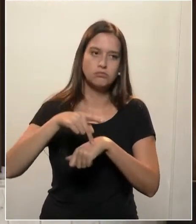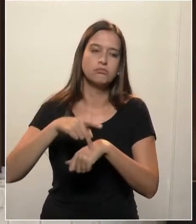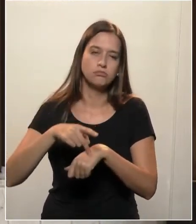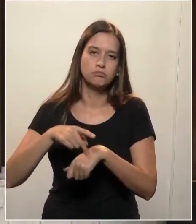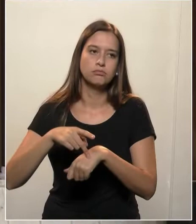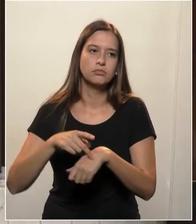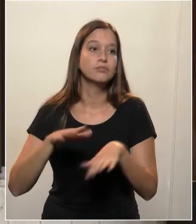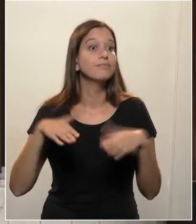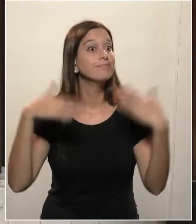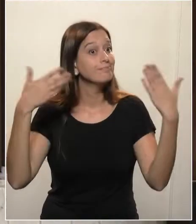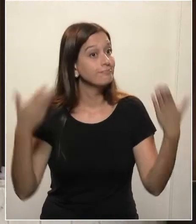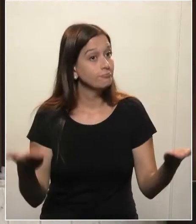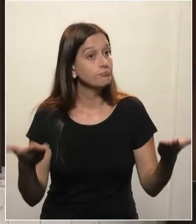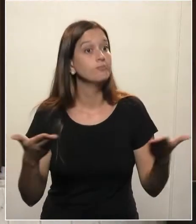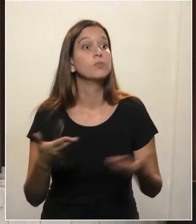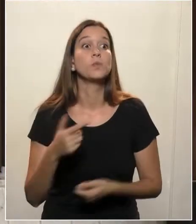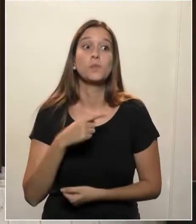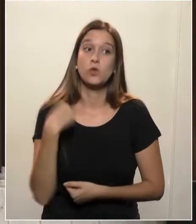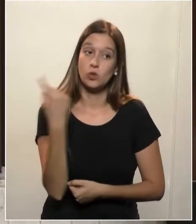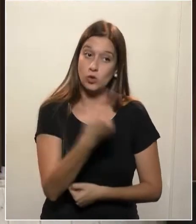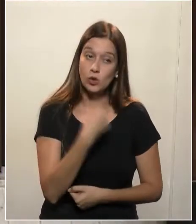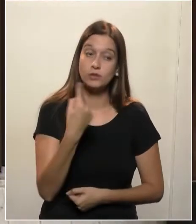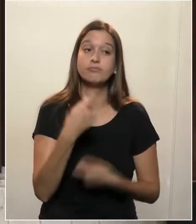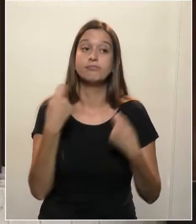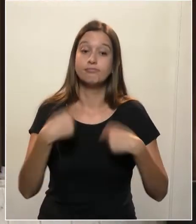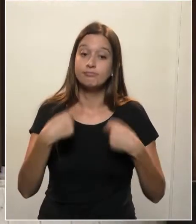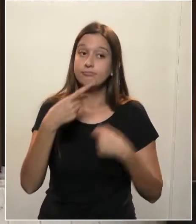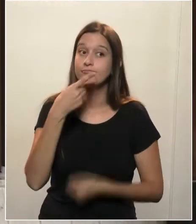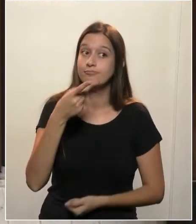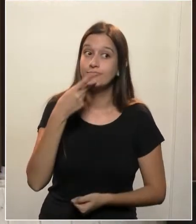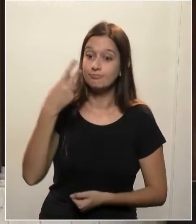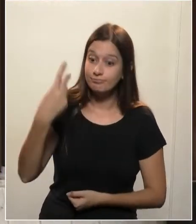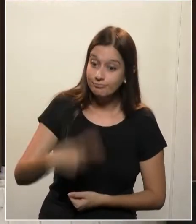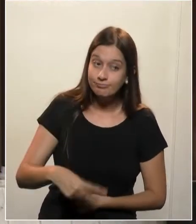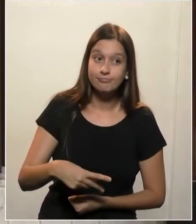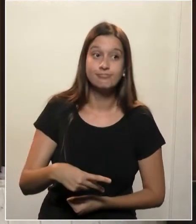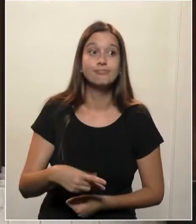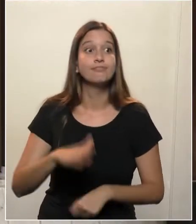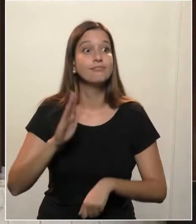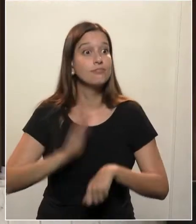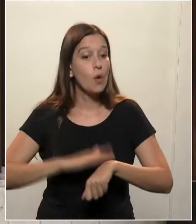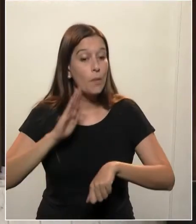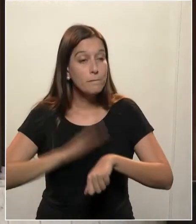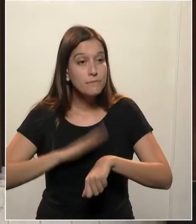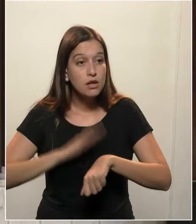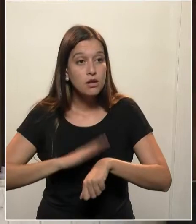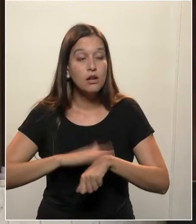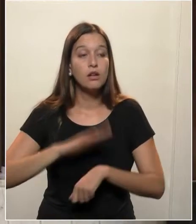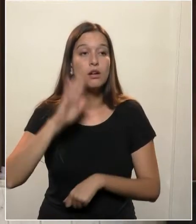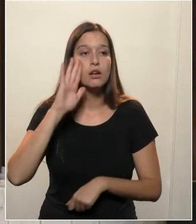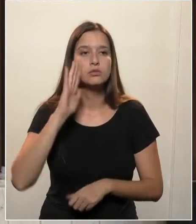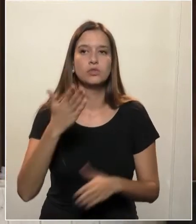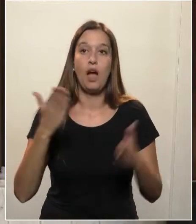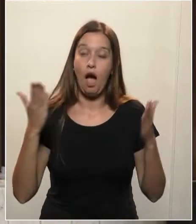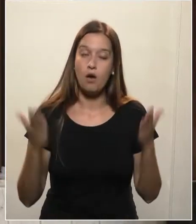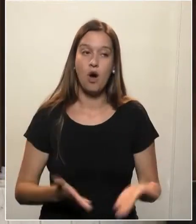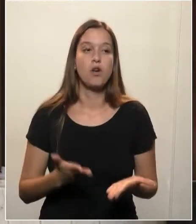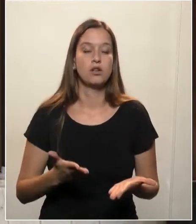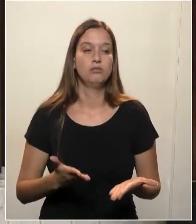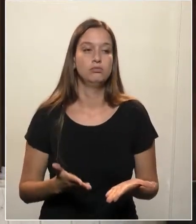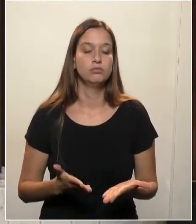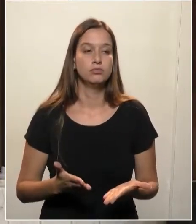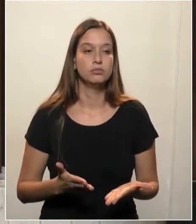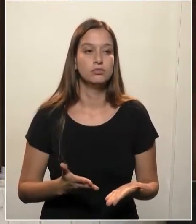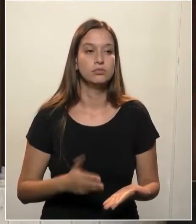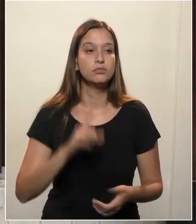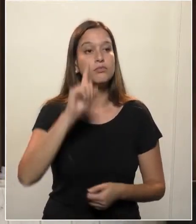encontro com aquilo que todos nós estamos falando. O momento de tomar decisão é agora. Decisão dura,